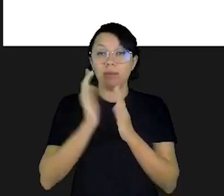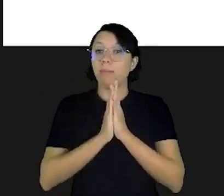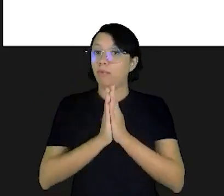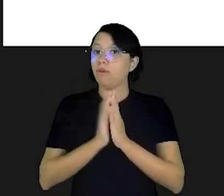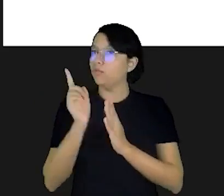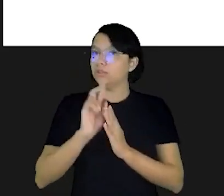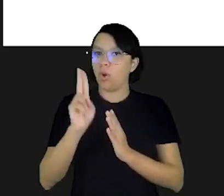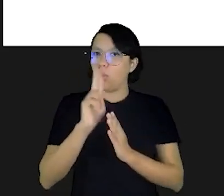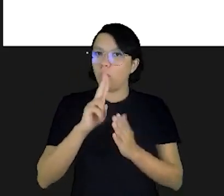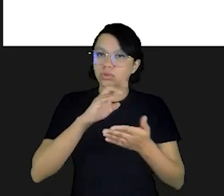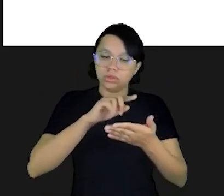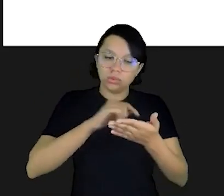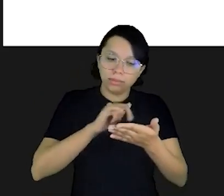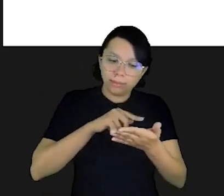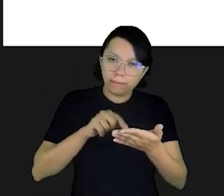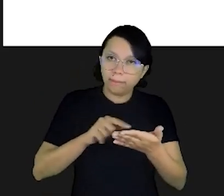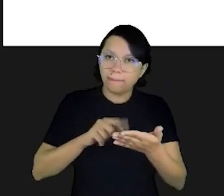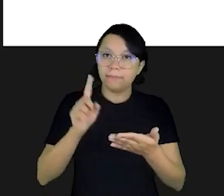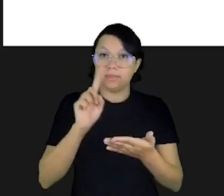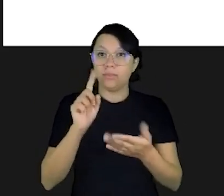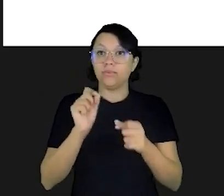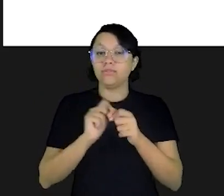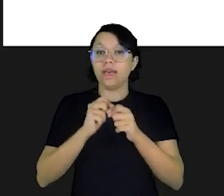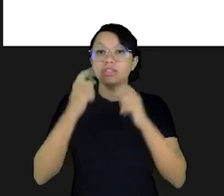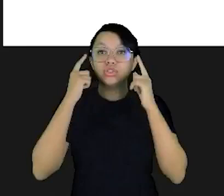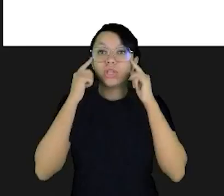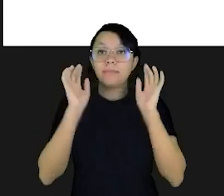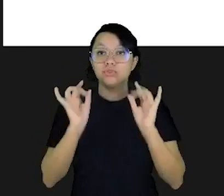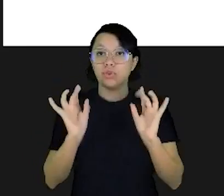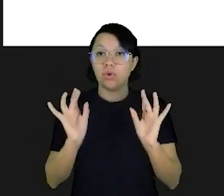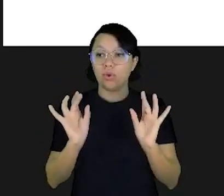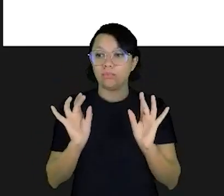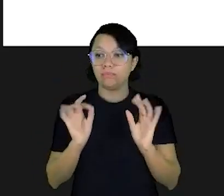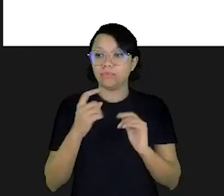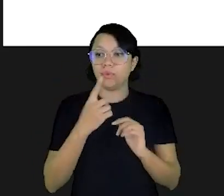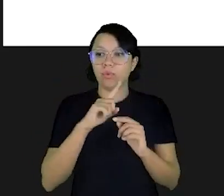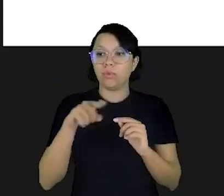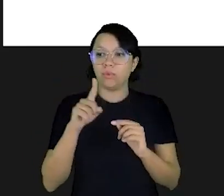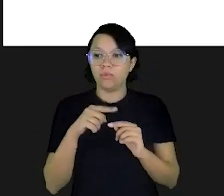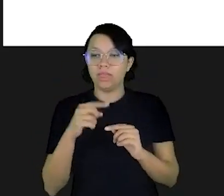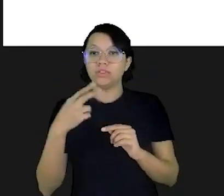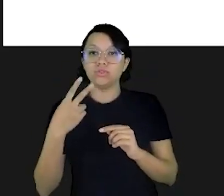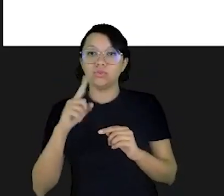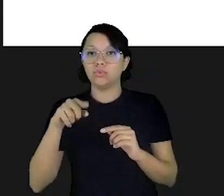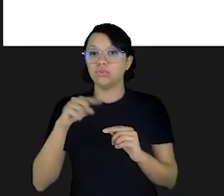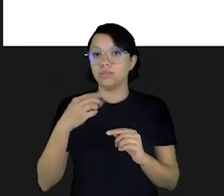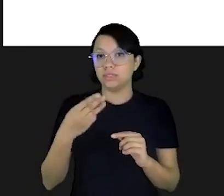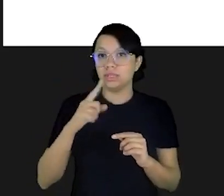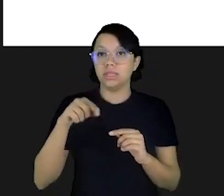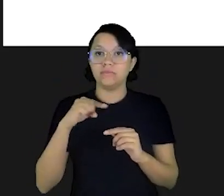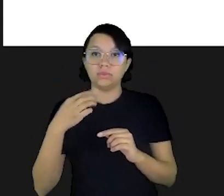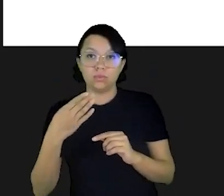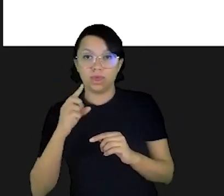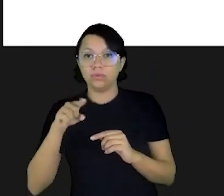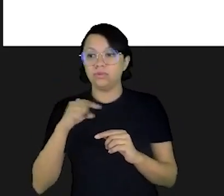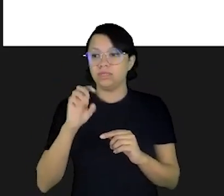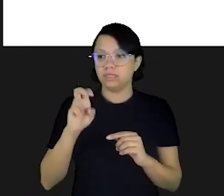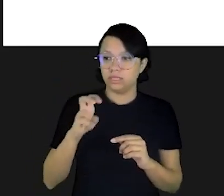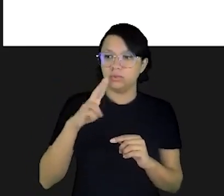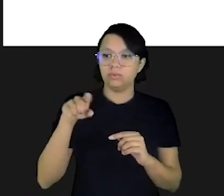favor, não usem calculadora, que façam de cabeça essa conta. Uma vez dois, vezes três, vezes quatro, vezes cinco, vezes seis, vezes sete, vezes oito.